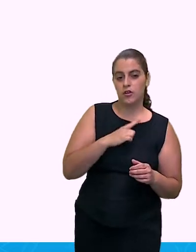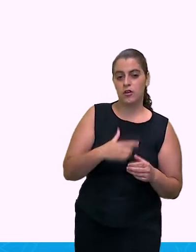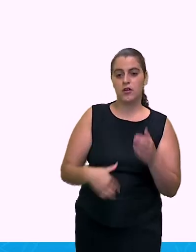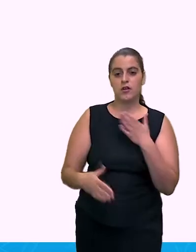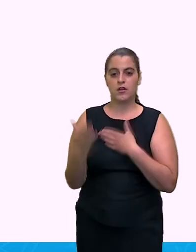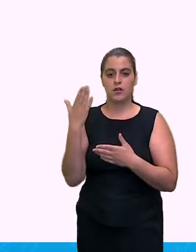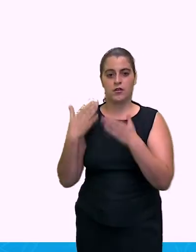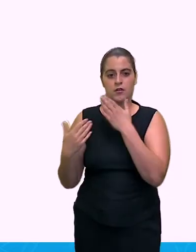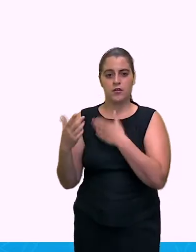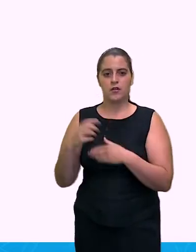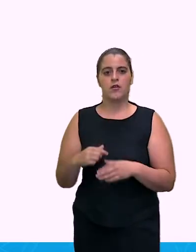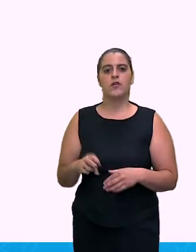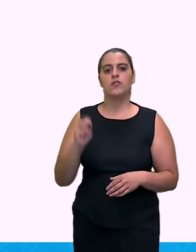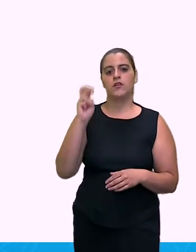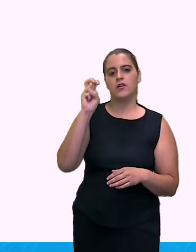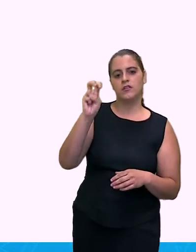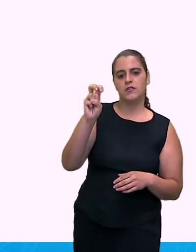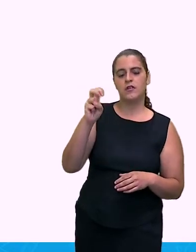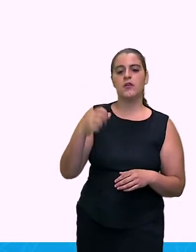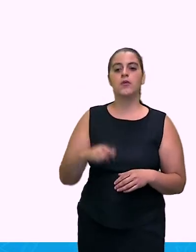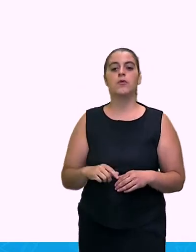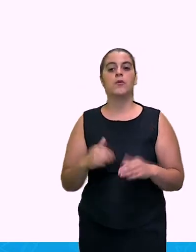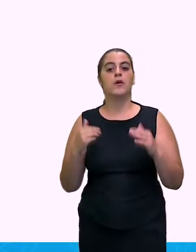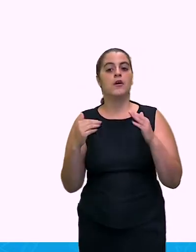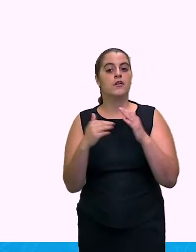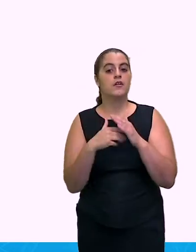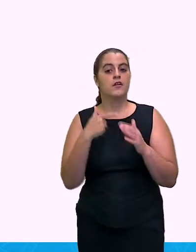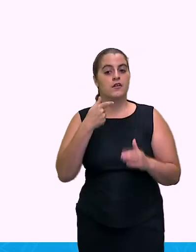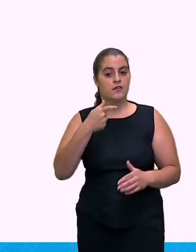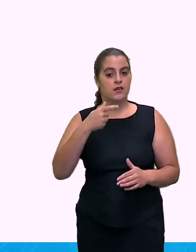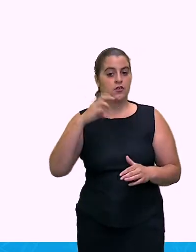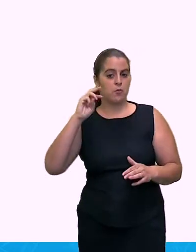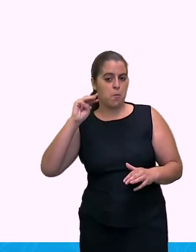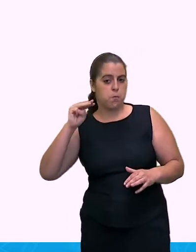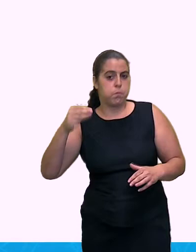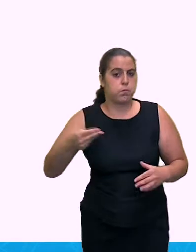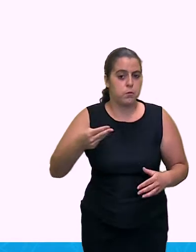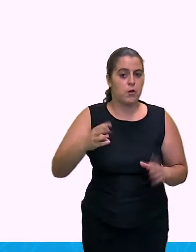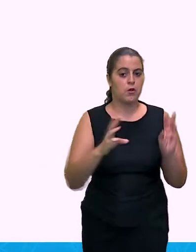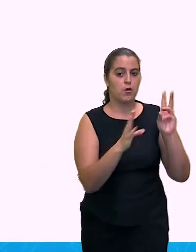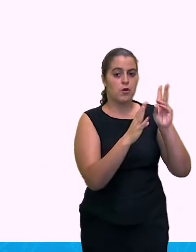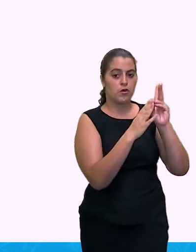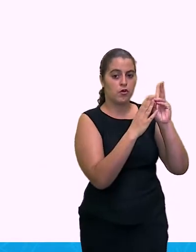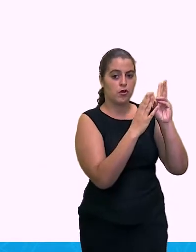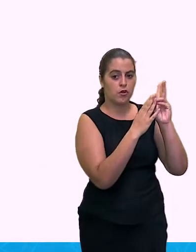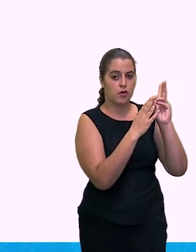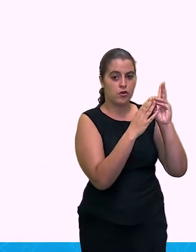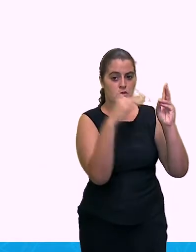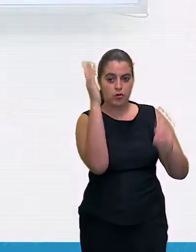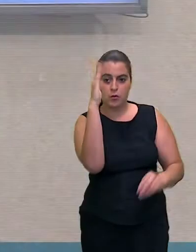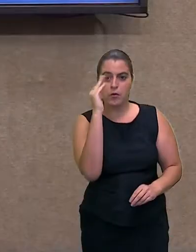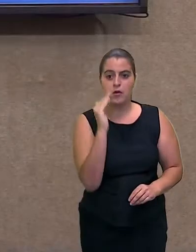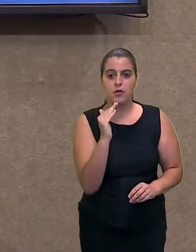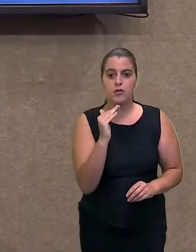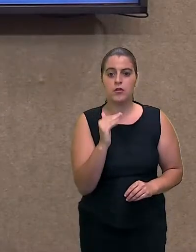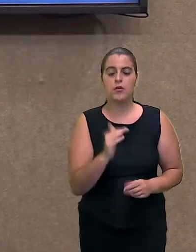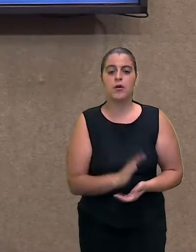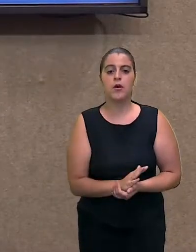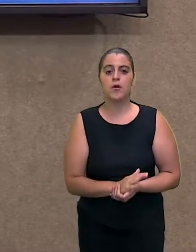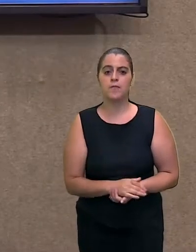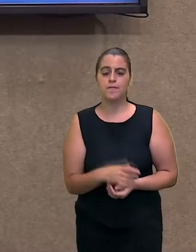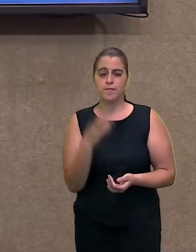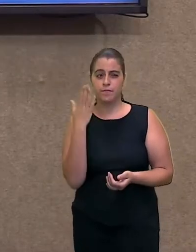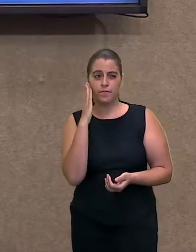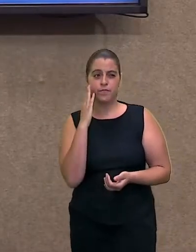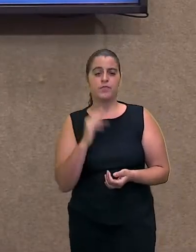de 5 a 7 milhões de indígenas no Brasil. É, ó... É,